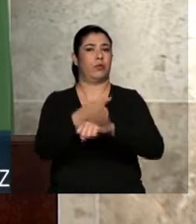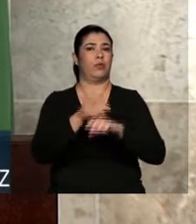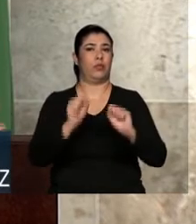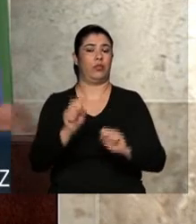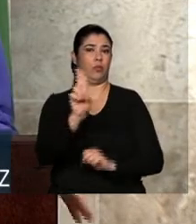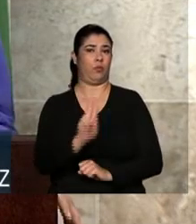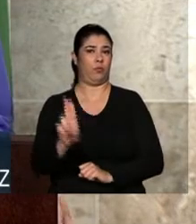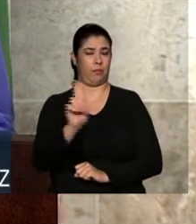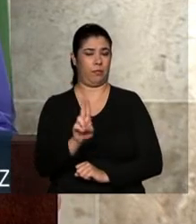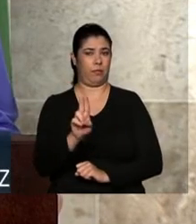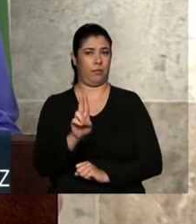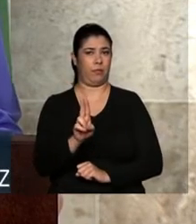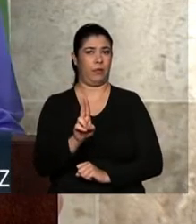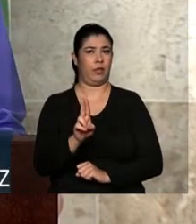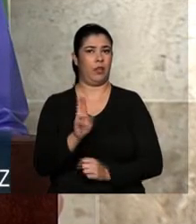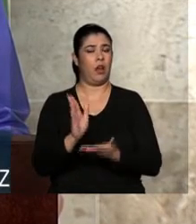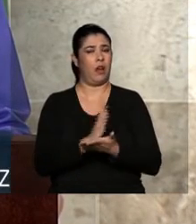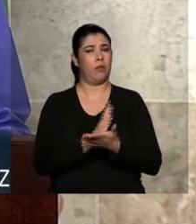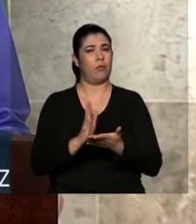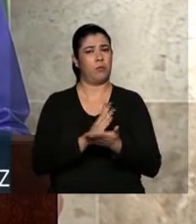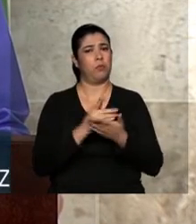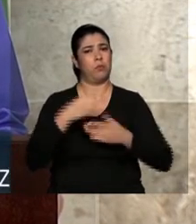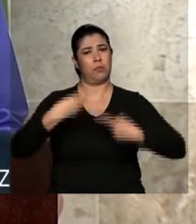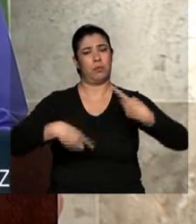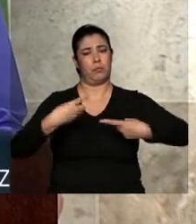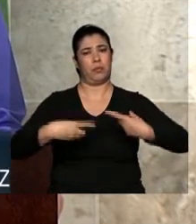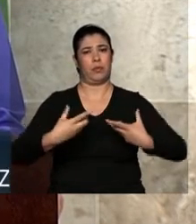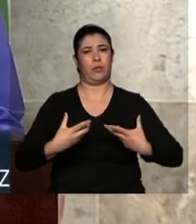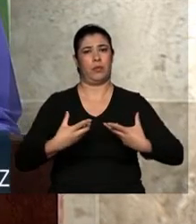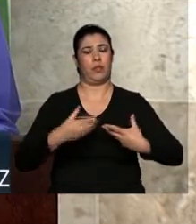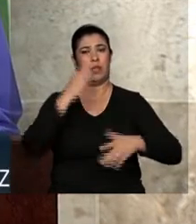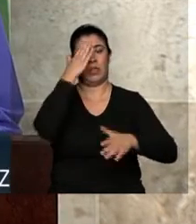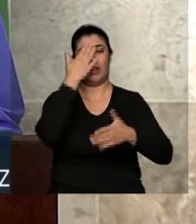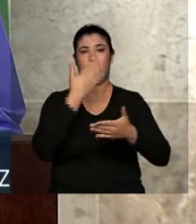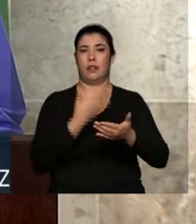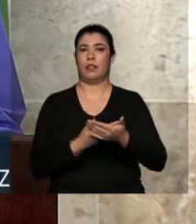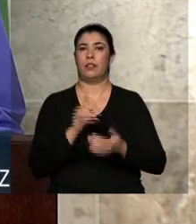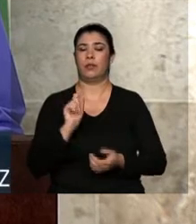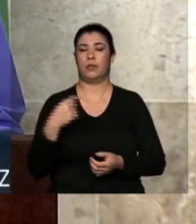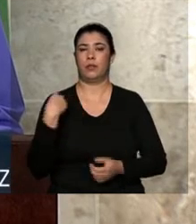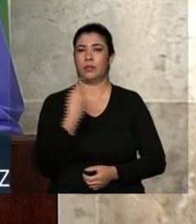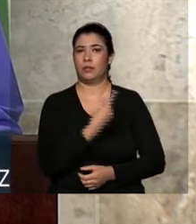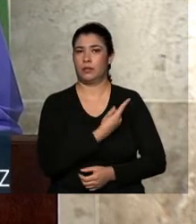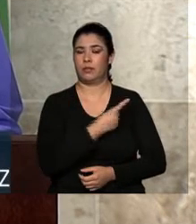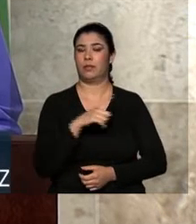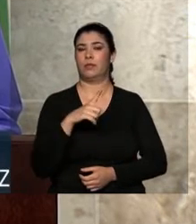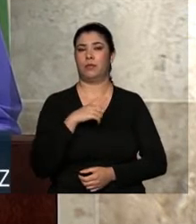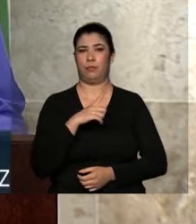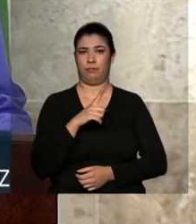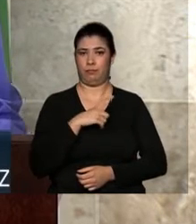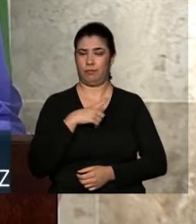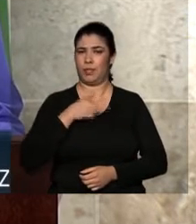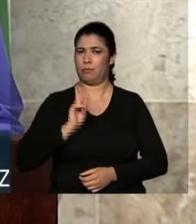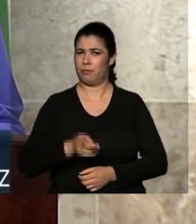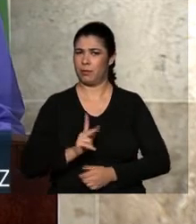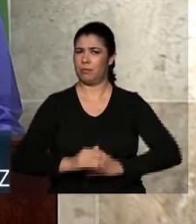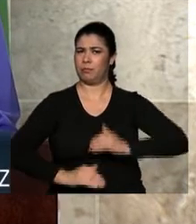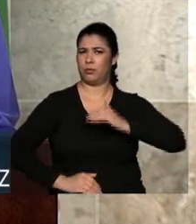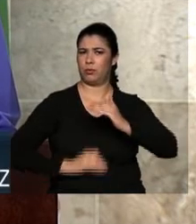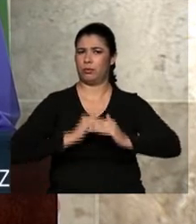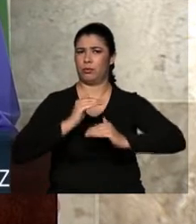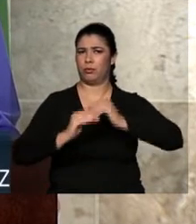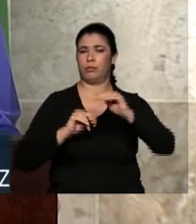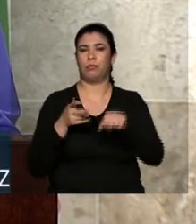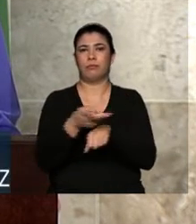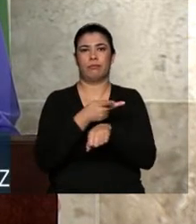Para mencionar algumas, mas eu acredito que nós temos de sempre avançar, sempre